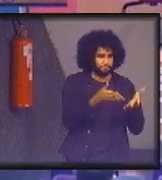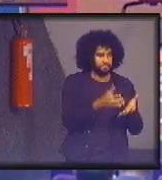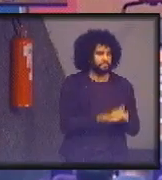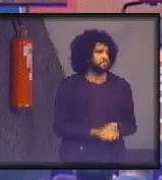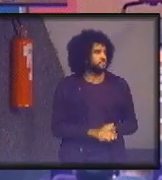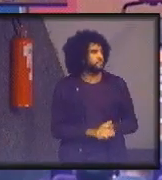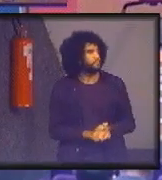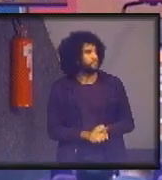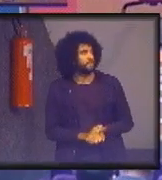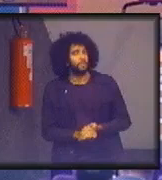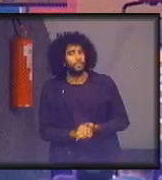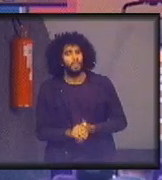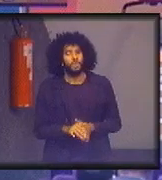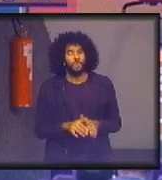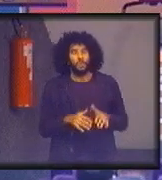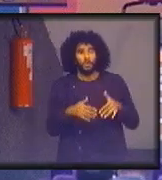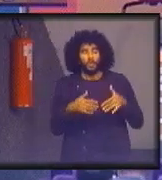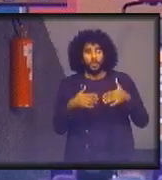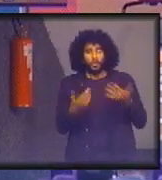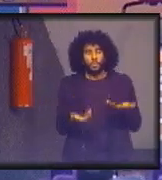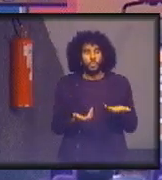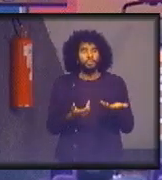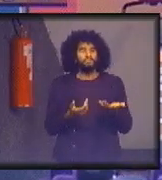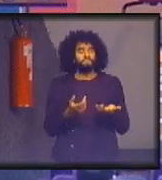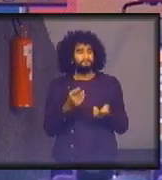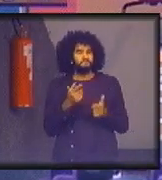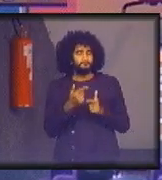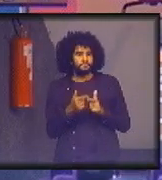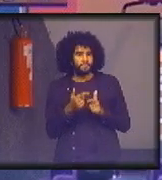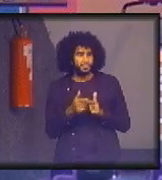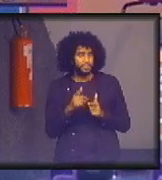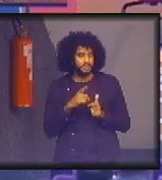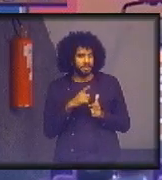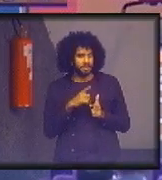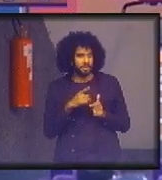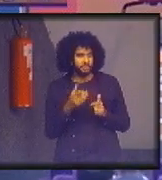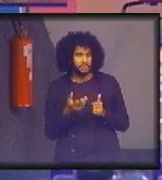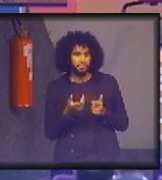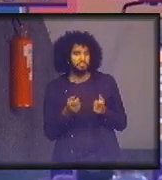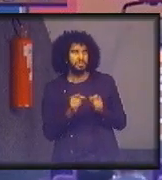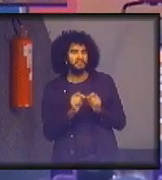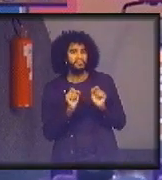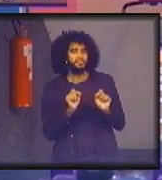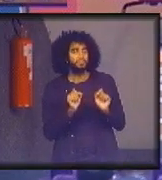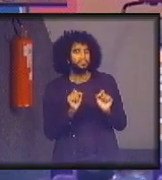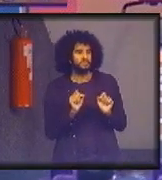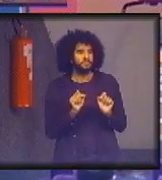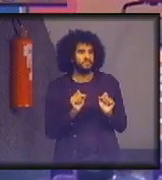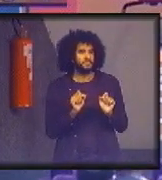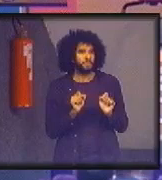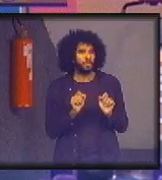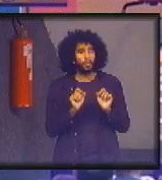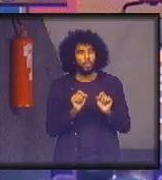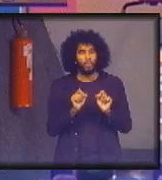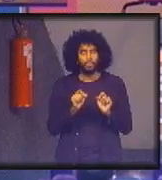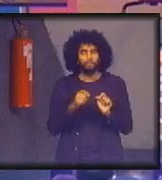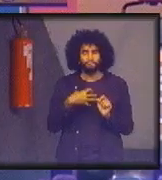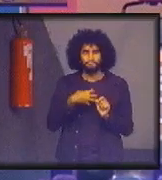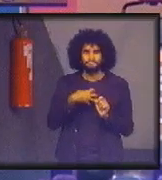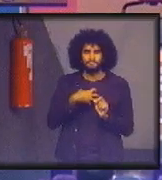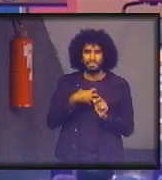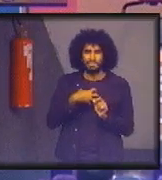é o instrumento que nós temos, basicamente, para reagir? Um deles, constrangimento internacional.